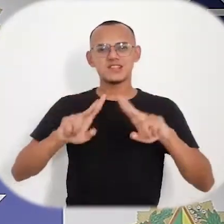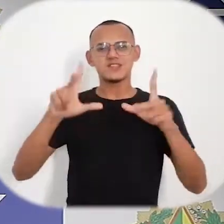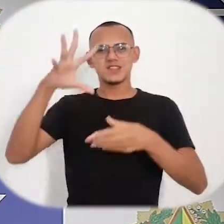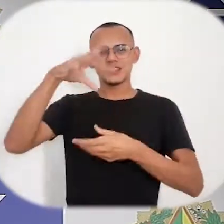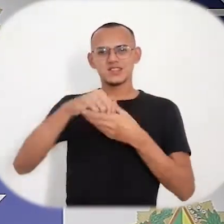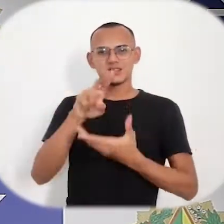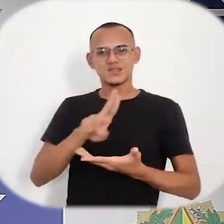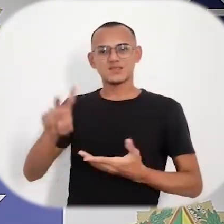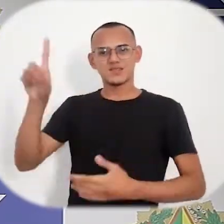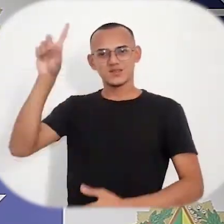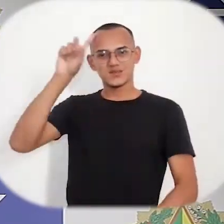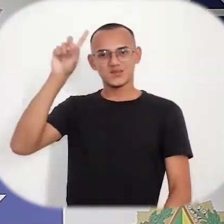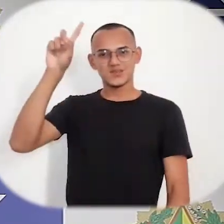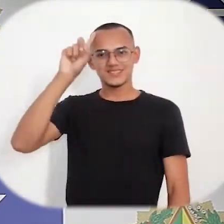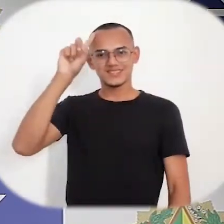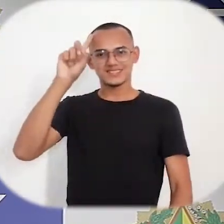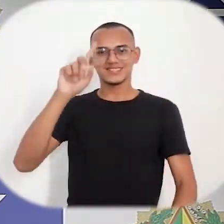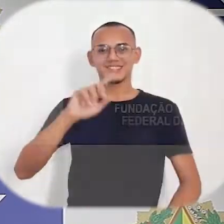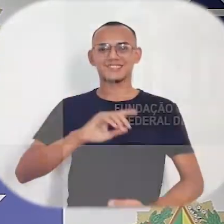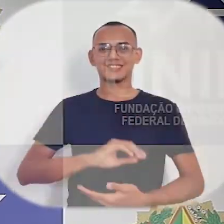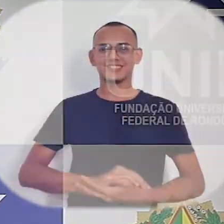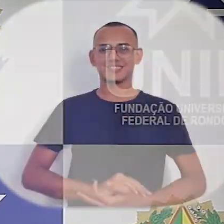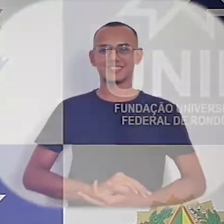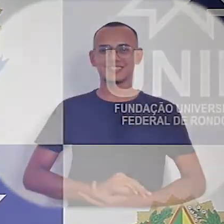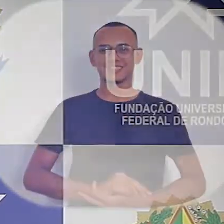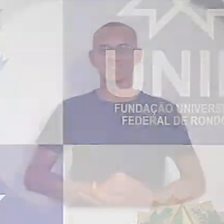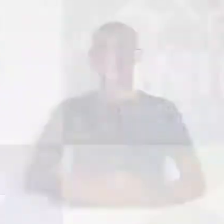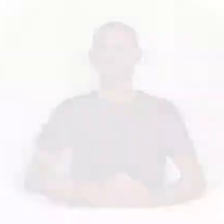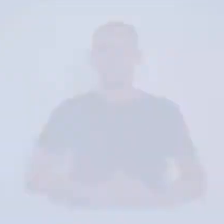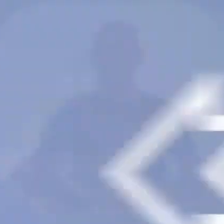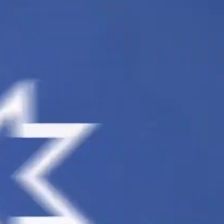todas que fazem a nossa universidade todos os dias.